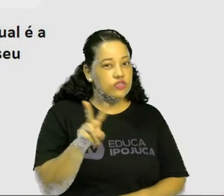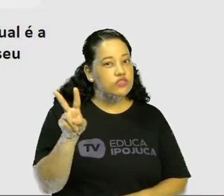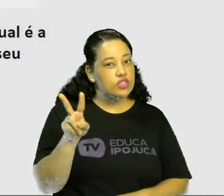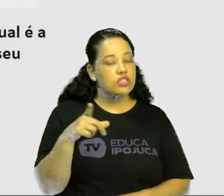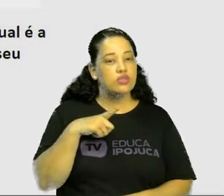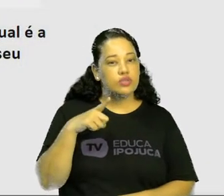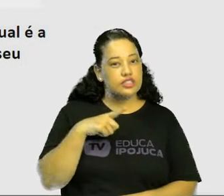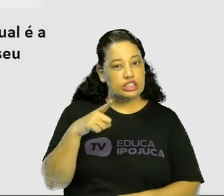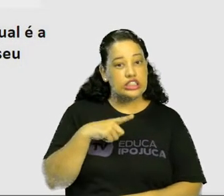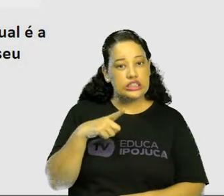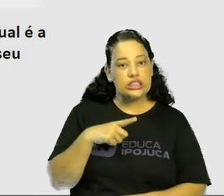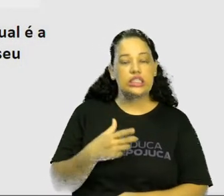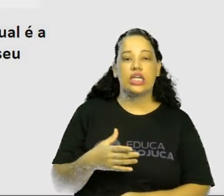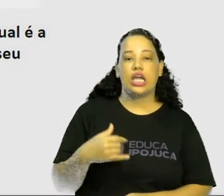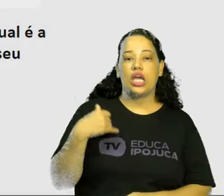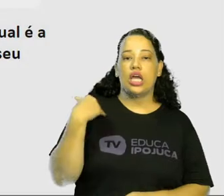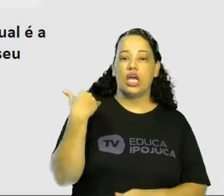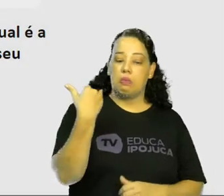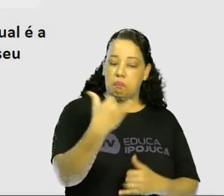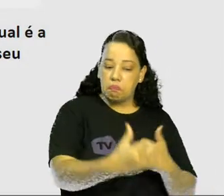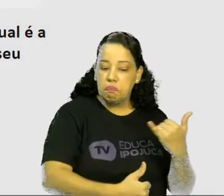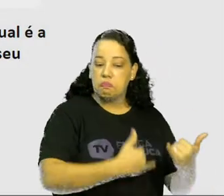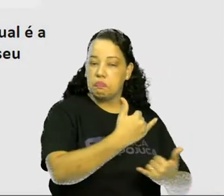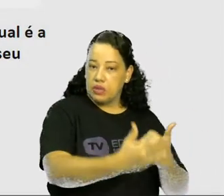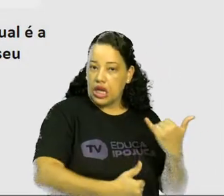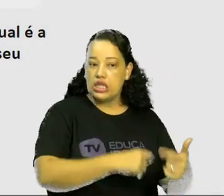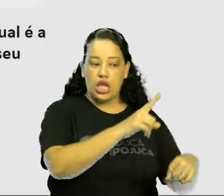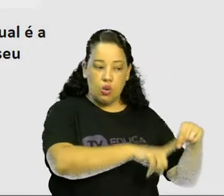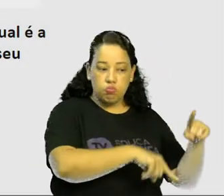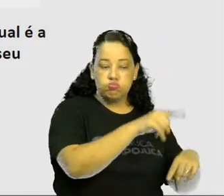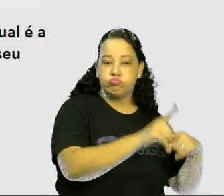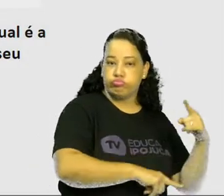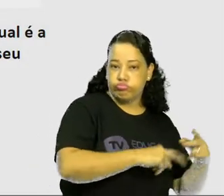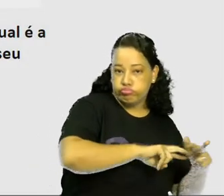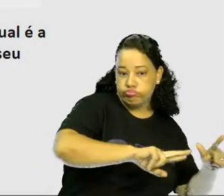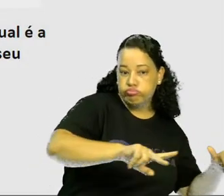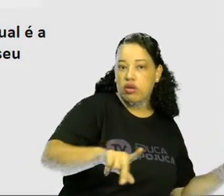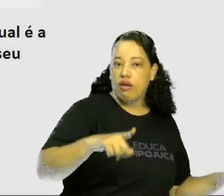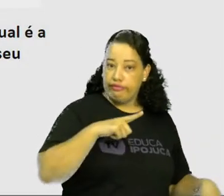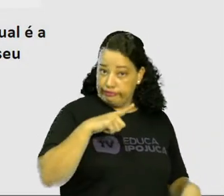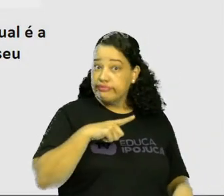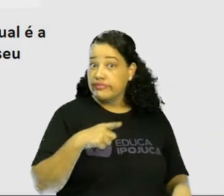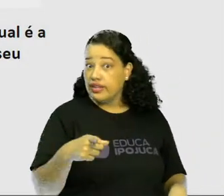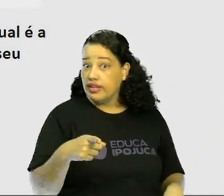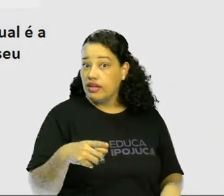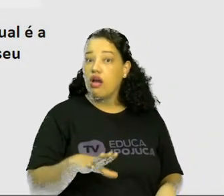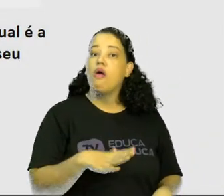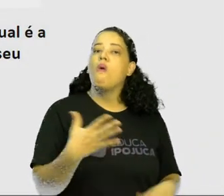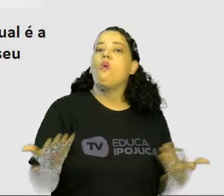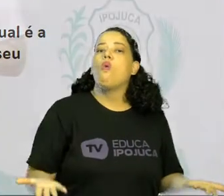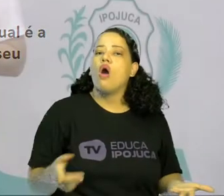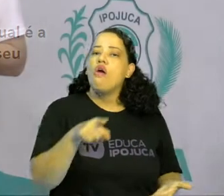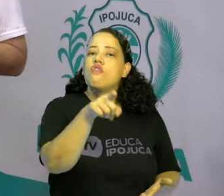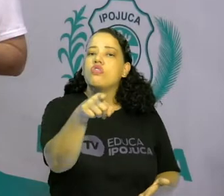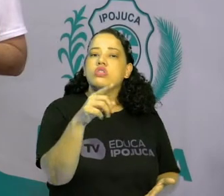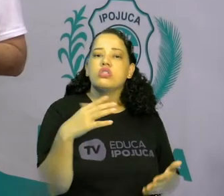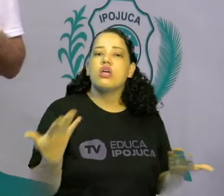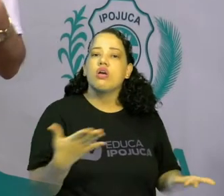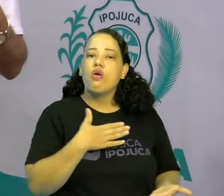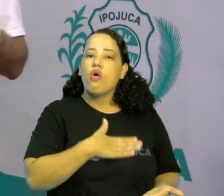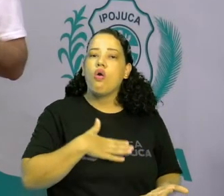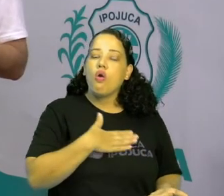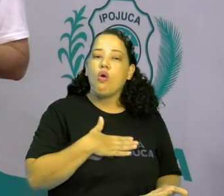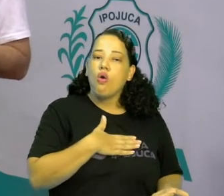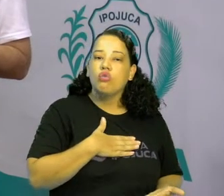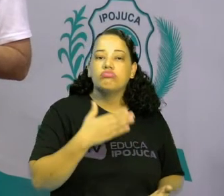Que existem vários tipos de brinquedos e brincadeiras, não verdade? Então, qual é a sua brincadeira preferida?